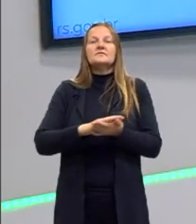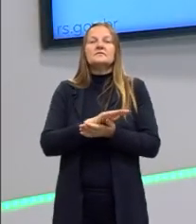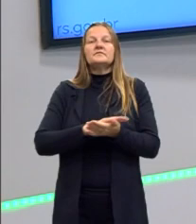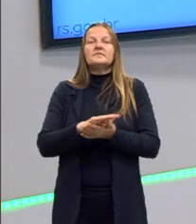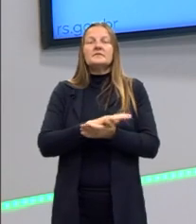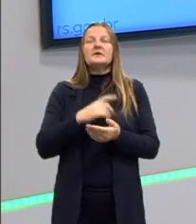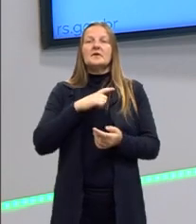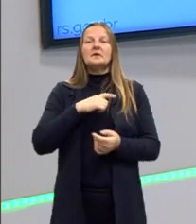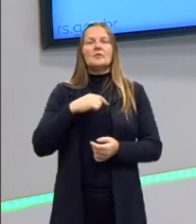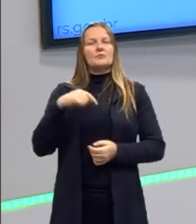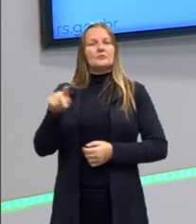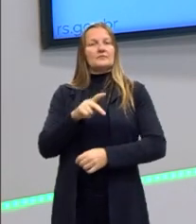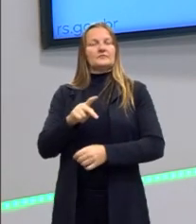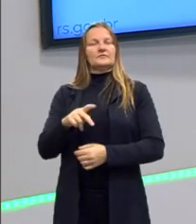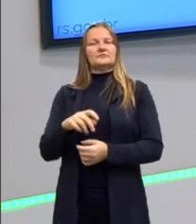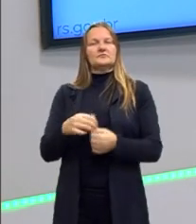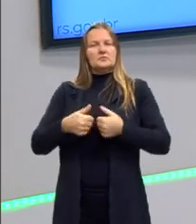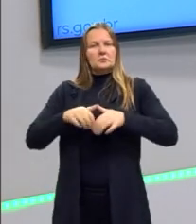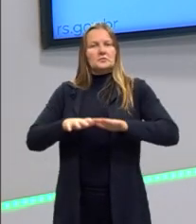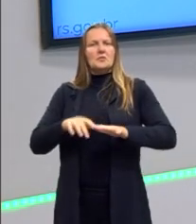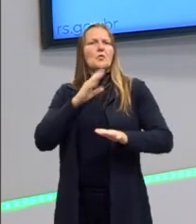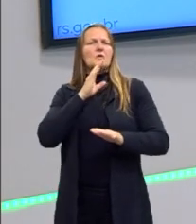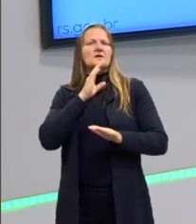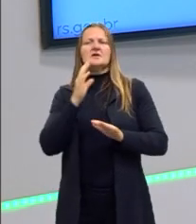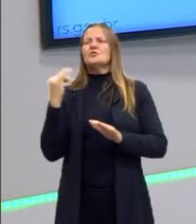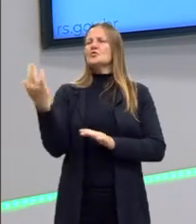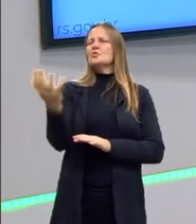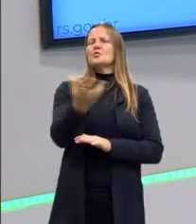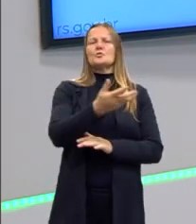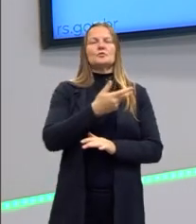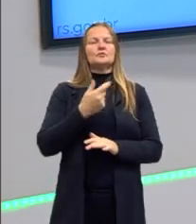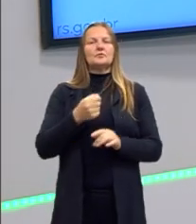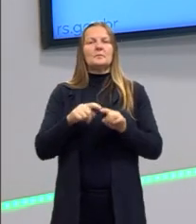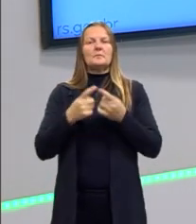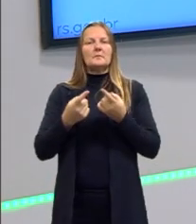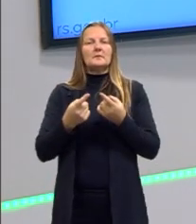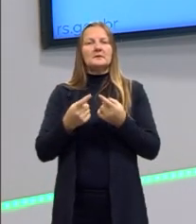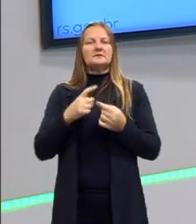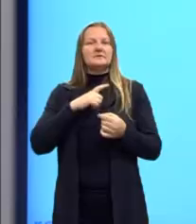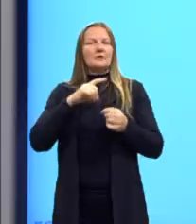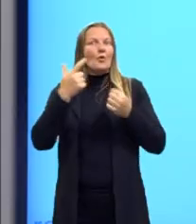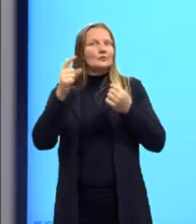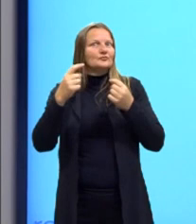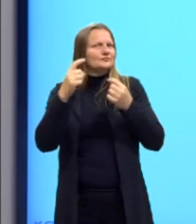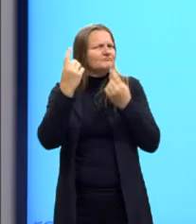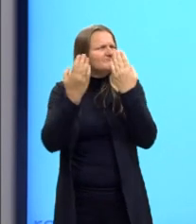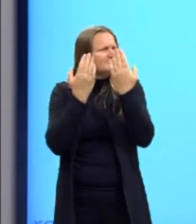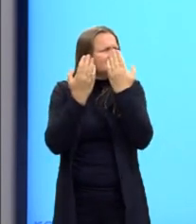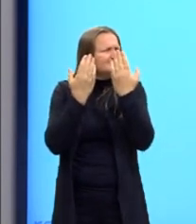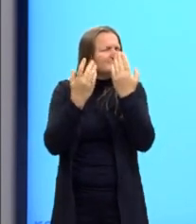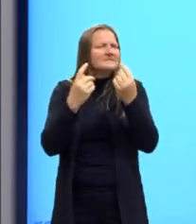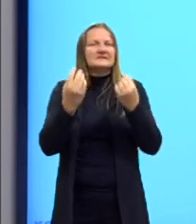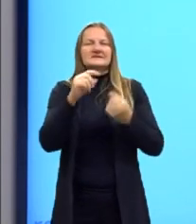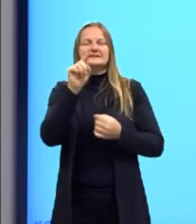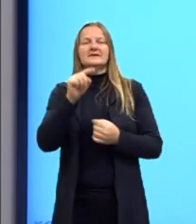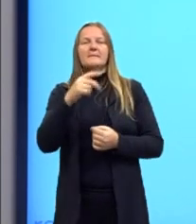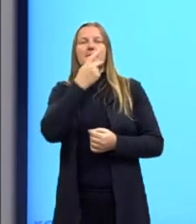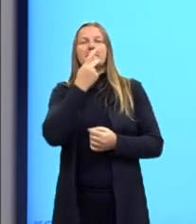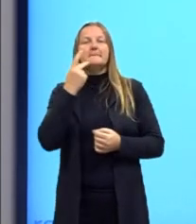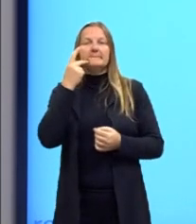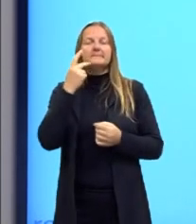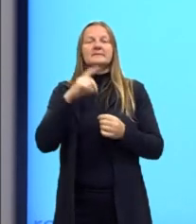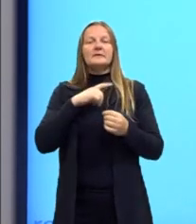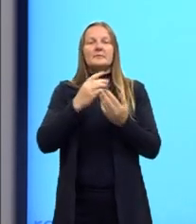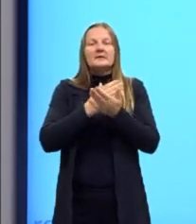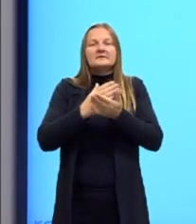Eu, Clênio, estou aqui e posso conhecer o que eu quiser. Mas o David Hume colocou uma dúvida nisso. E aí, Kant começa